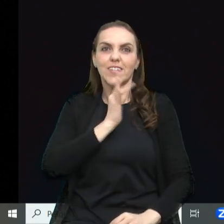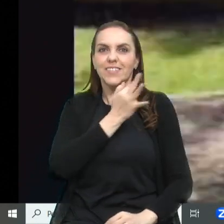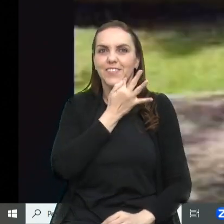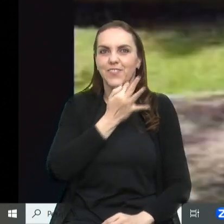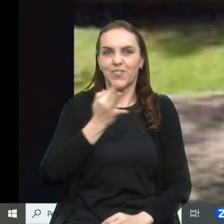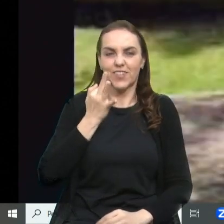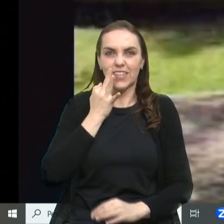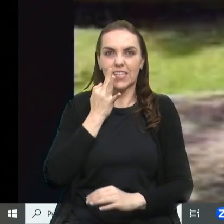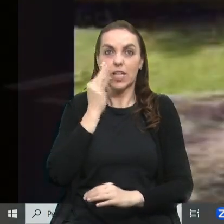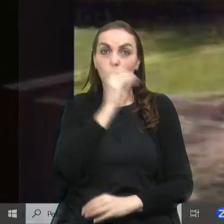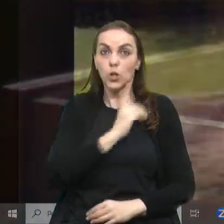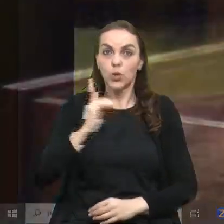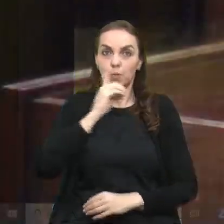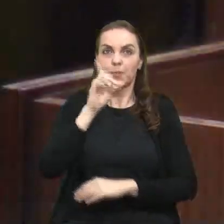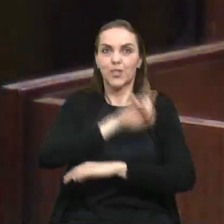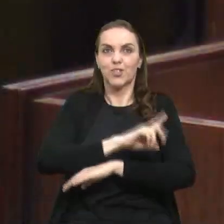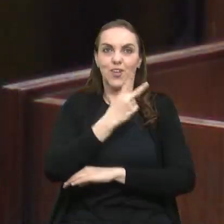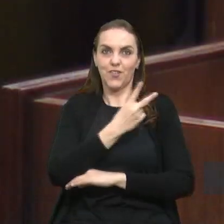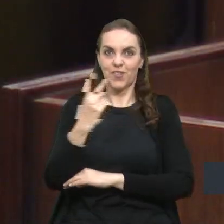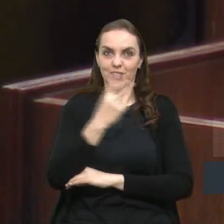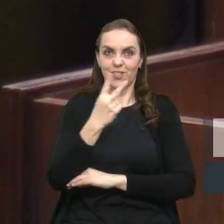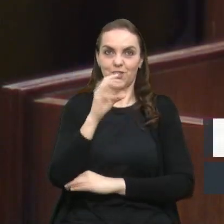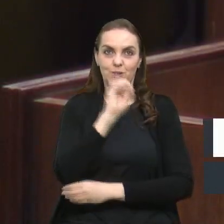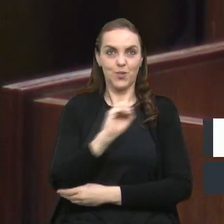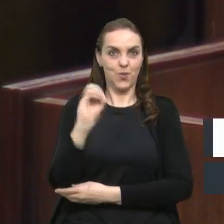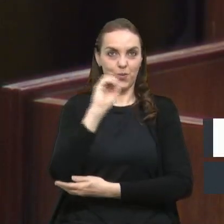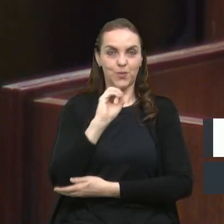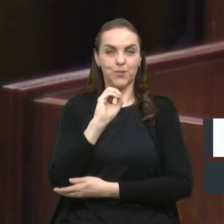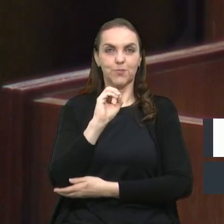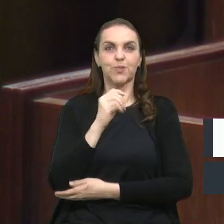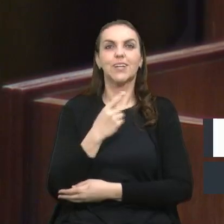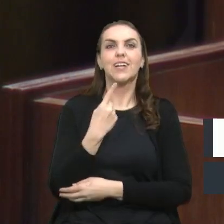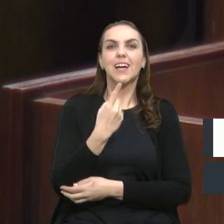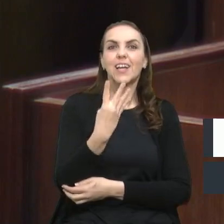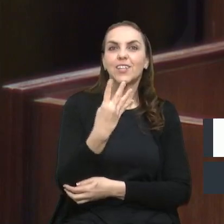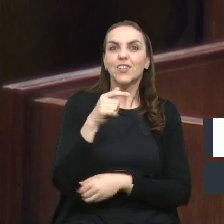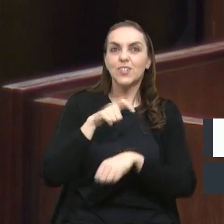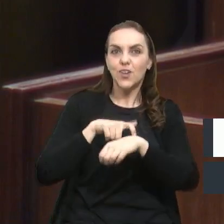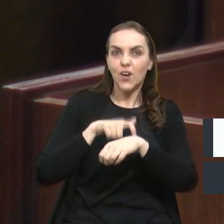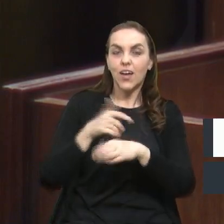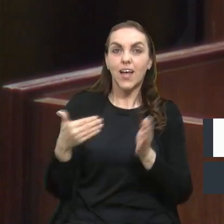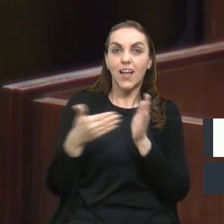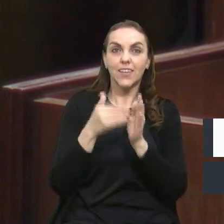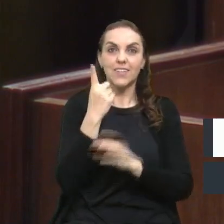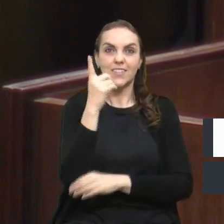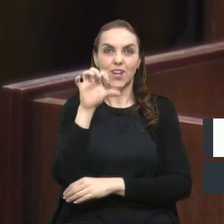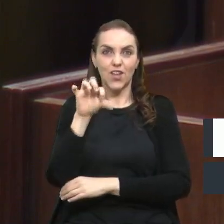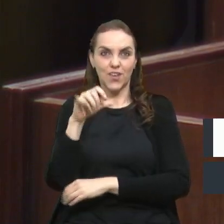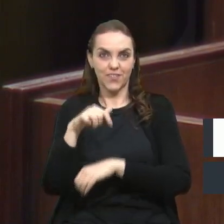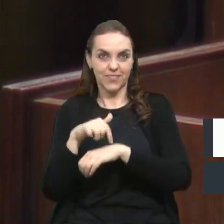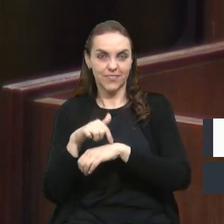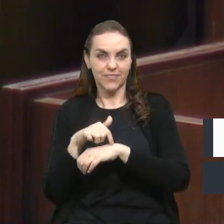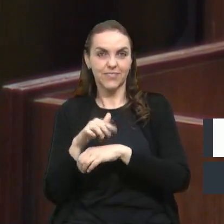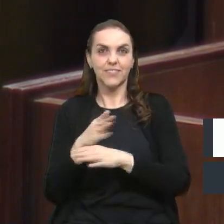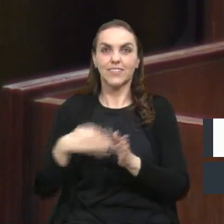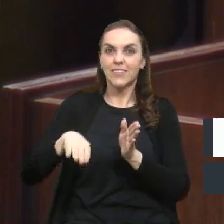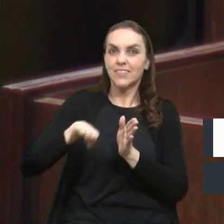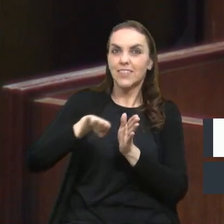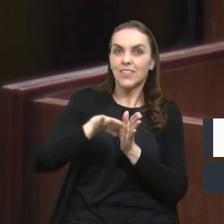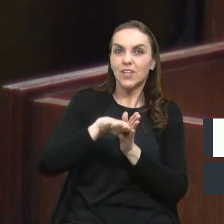No domingo, dia 22 de outubro, das 14h às 19h, no estacionamento do